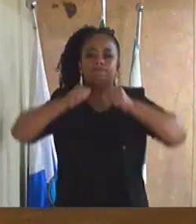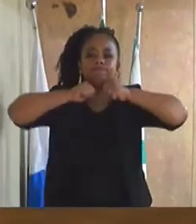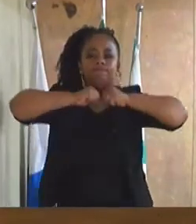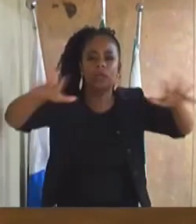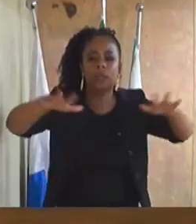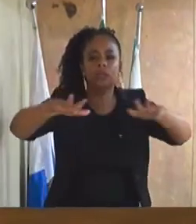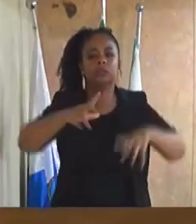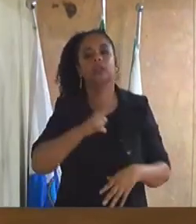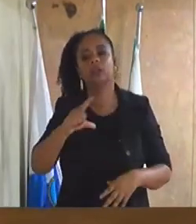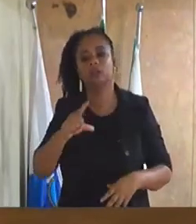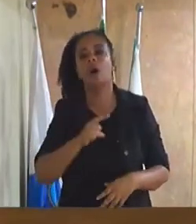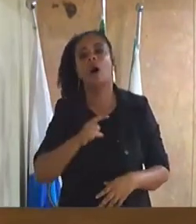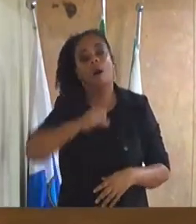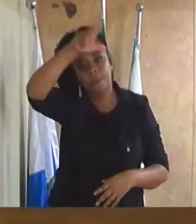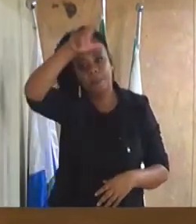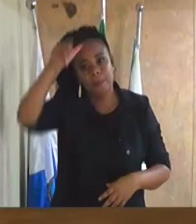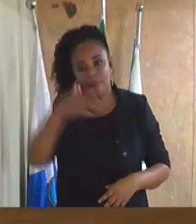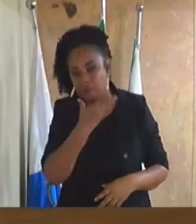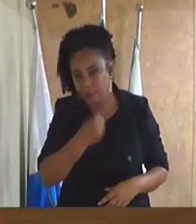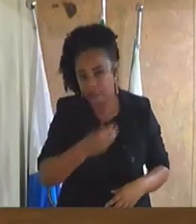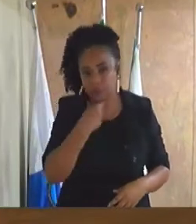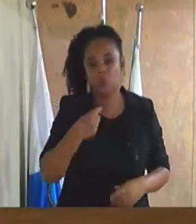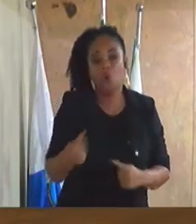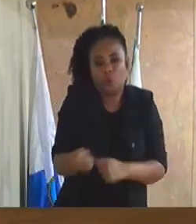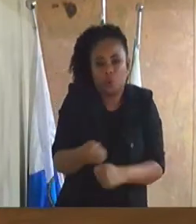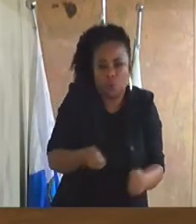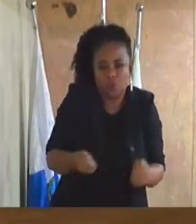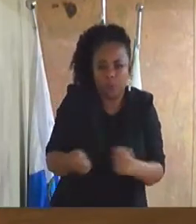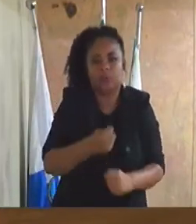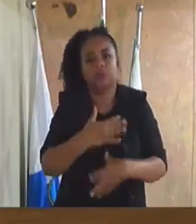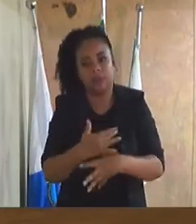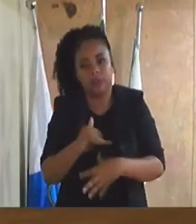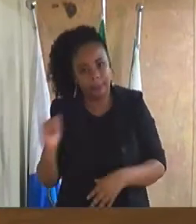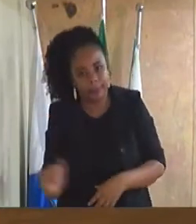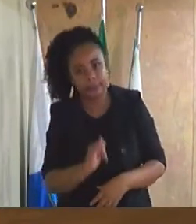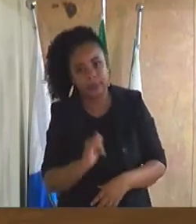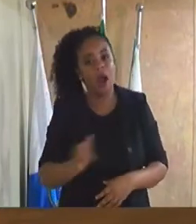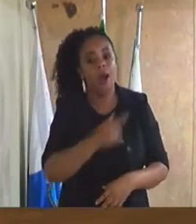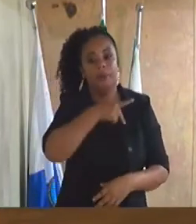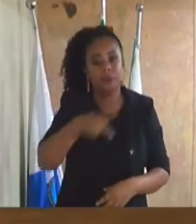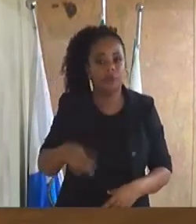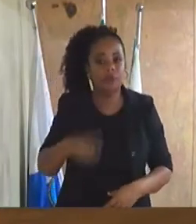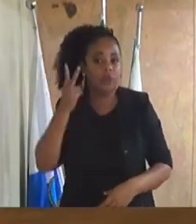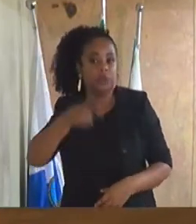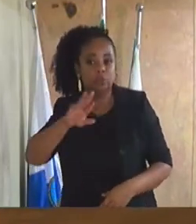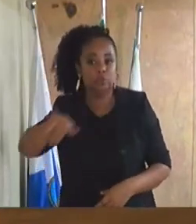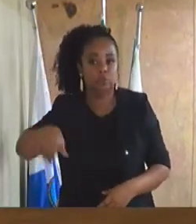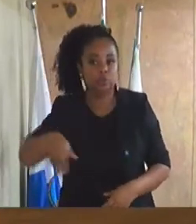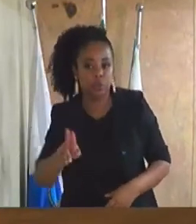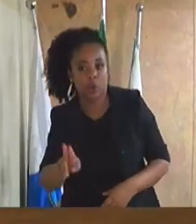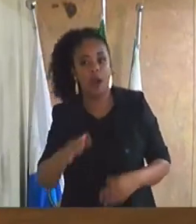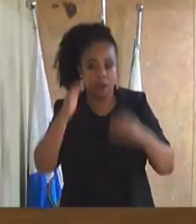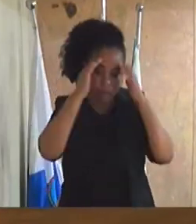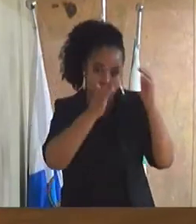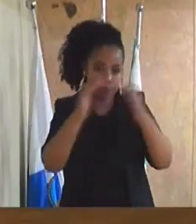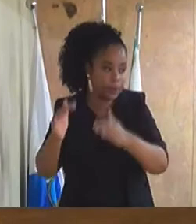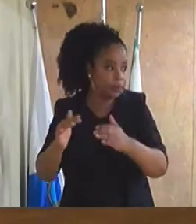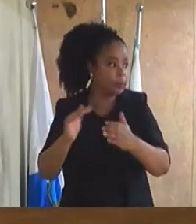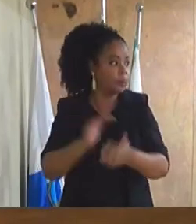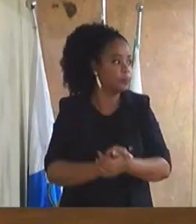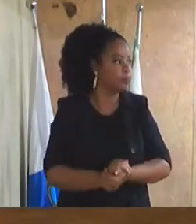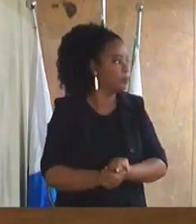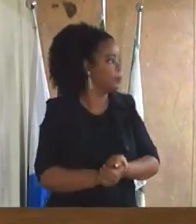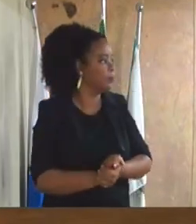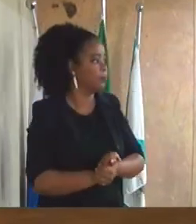da economia da nossa cidade que é tão importante presidente vereador Júnior Wilson com todo respeito questão de ordem fui citado